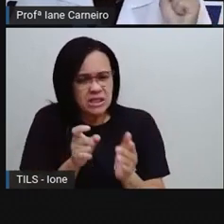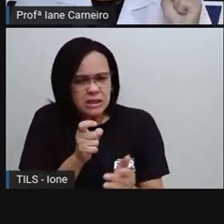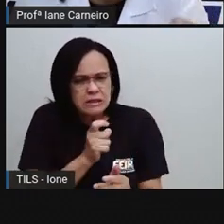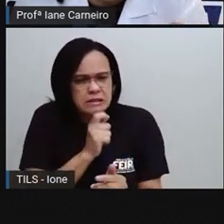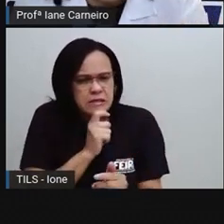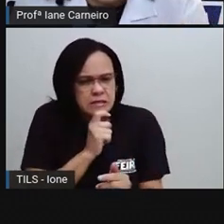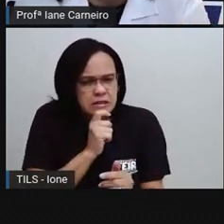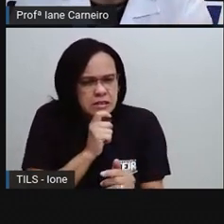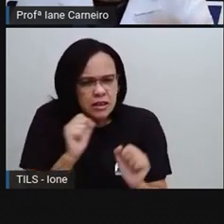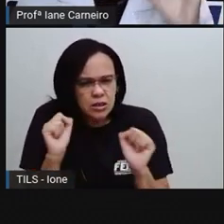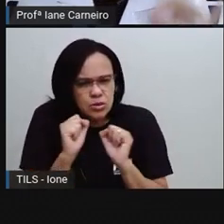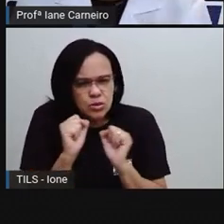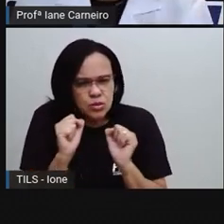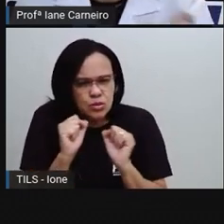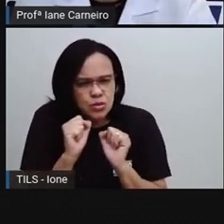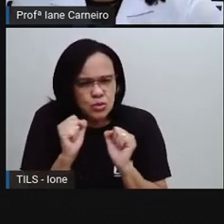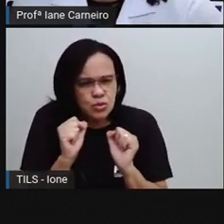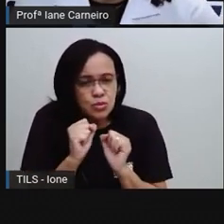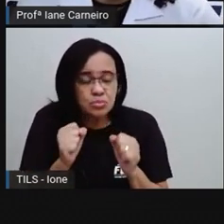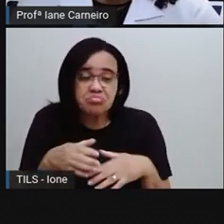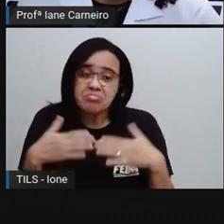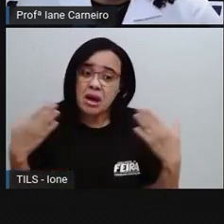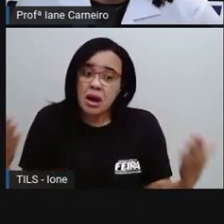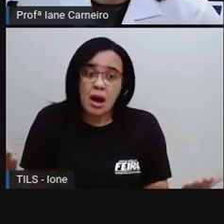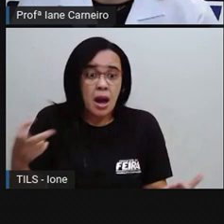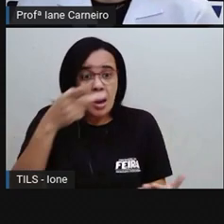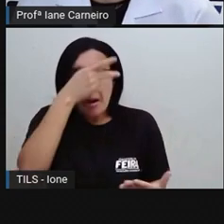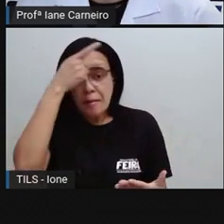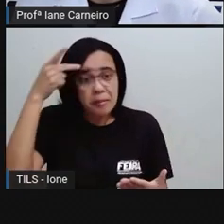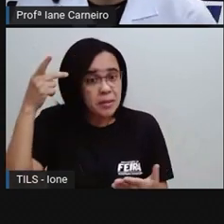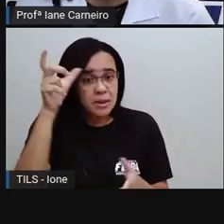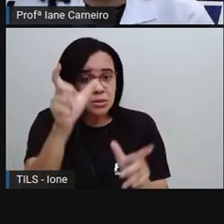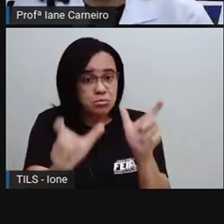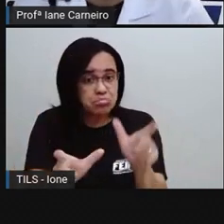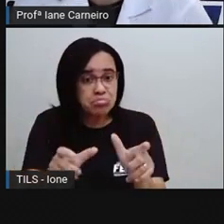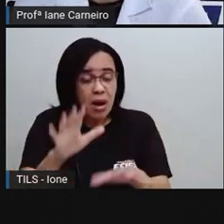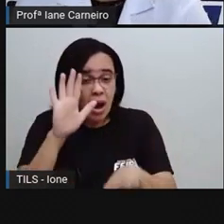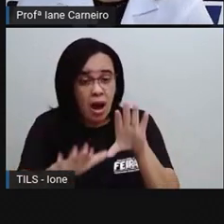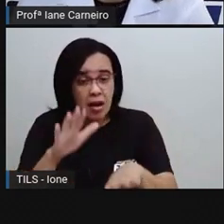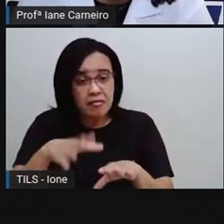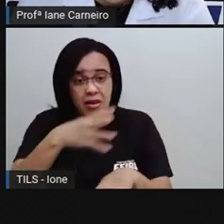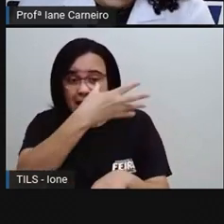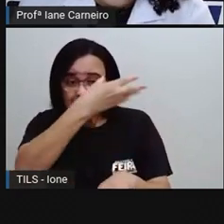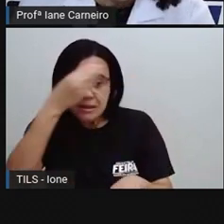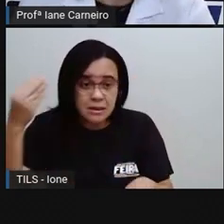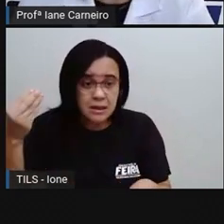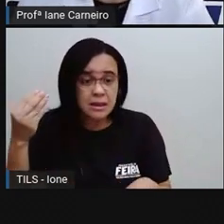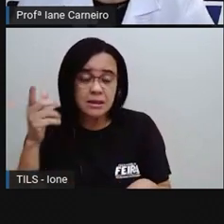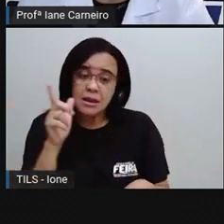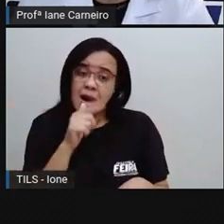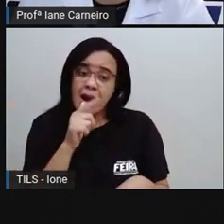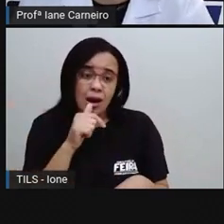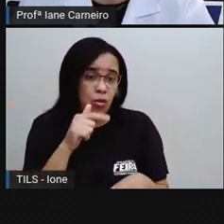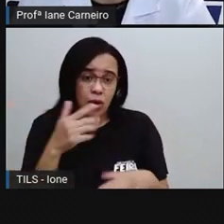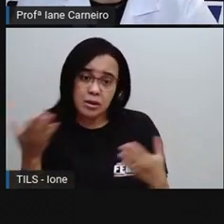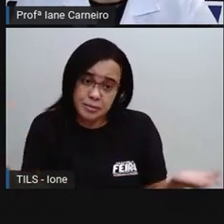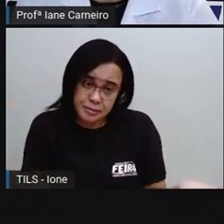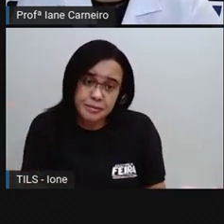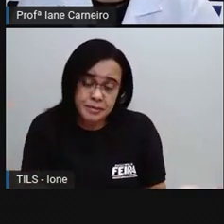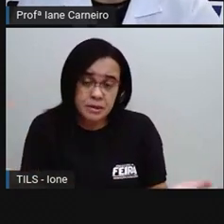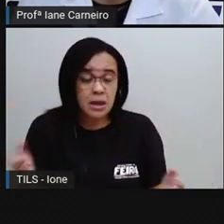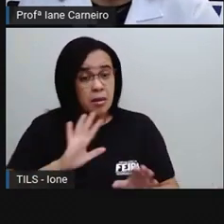tava fazendo bem frio. E aí tem gente que não bebe água porque tá fazendo frio. Só que o nosso corpo não para de